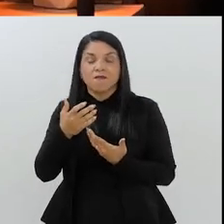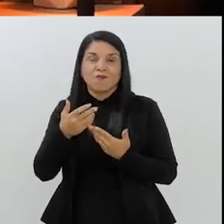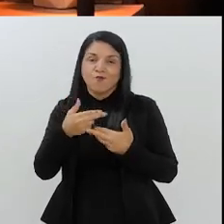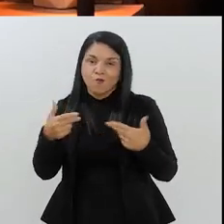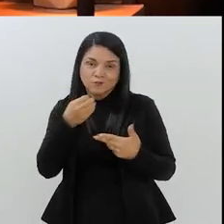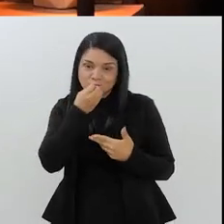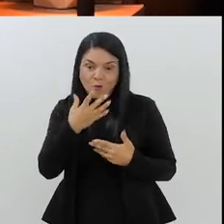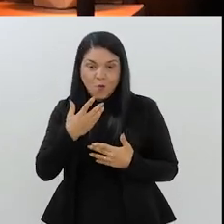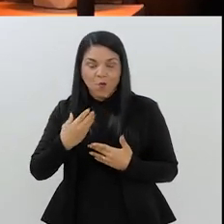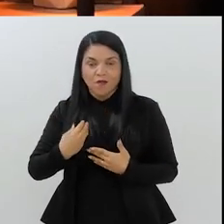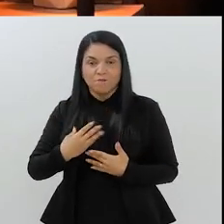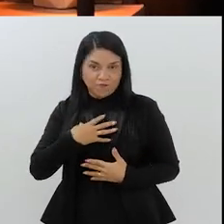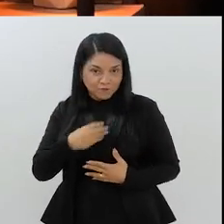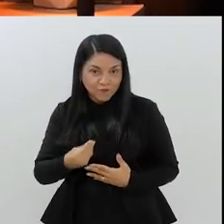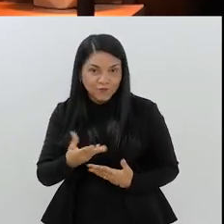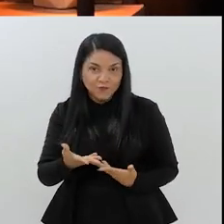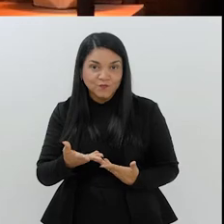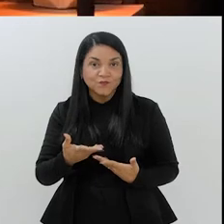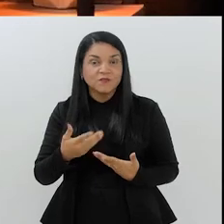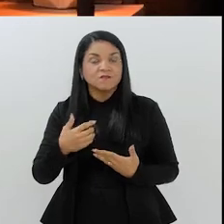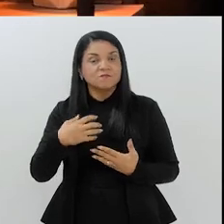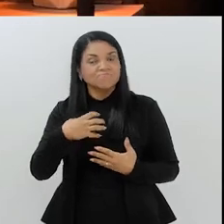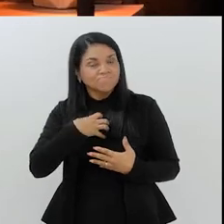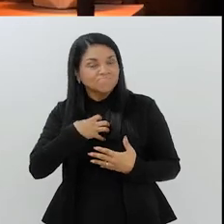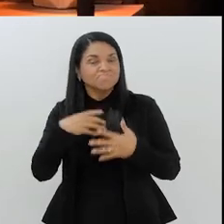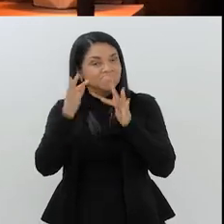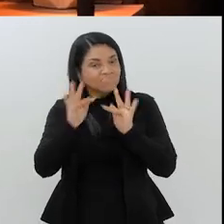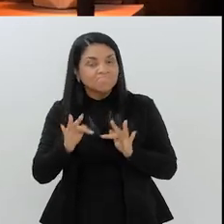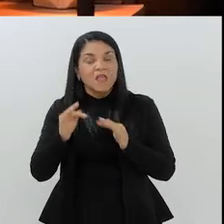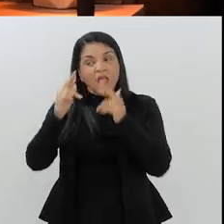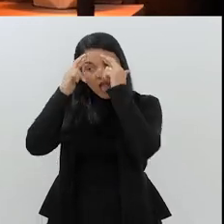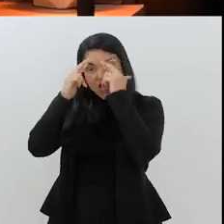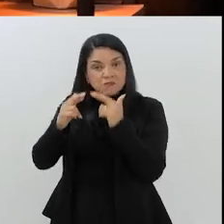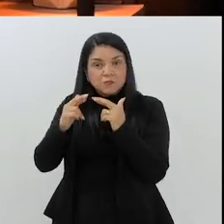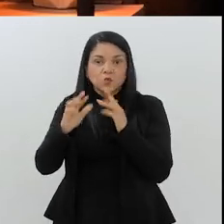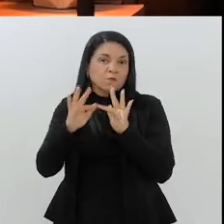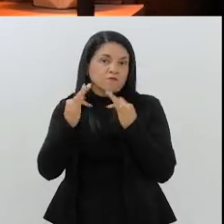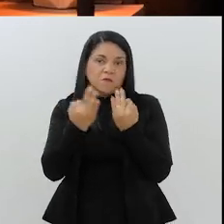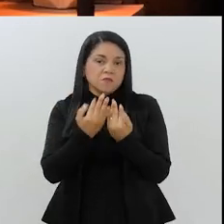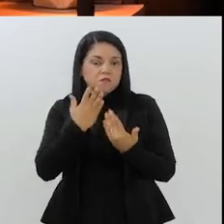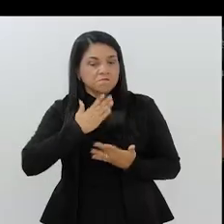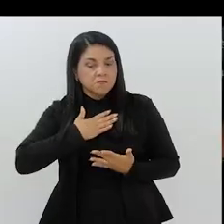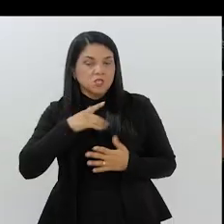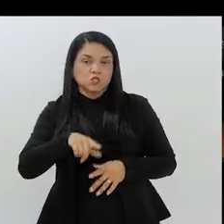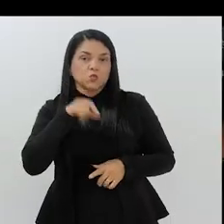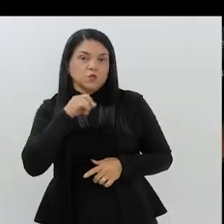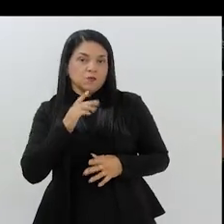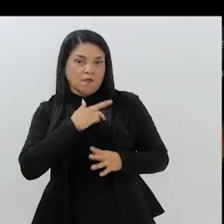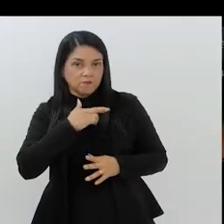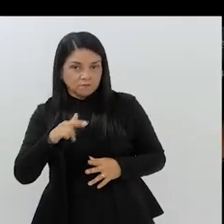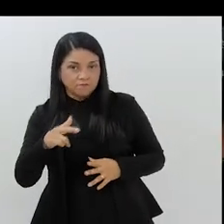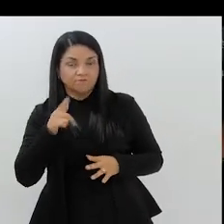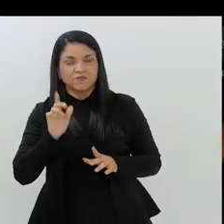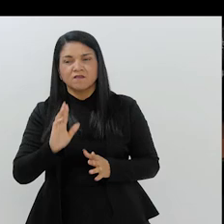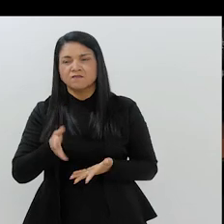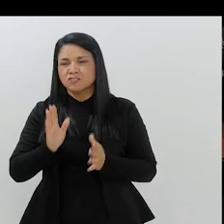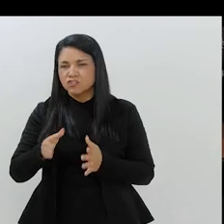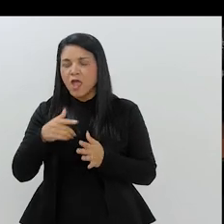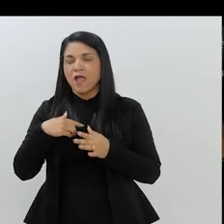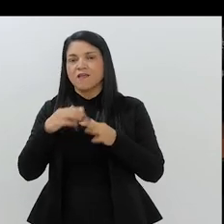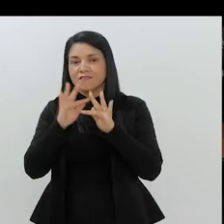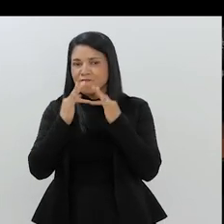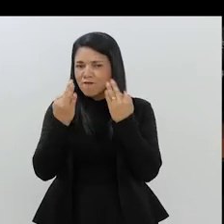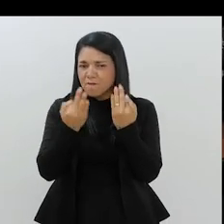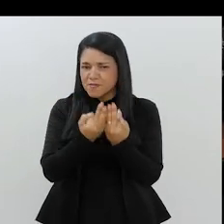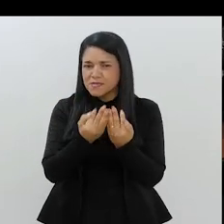querem o nosso bem, se a gente está feliz assim, há o respeito. Quer dizer, vocês já praticam